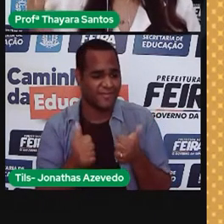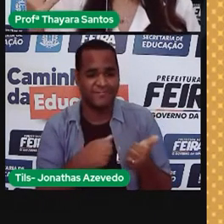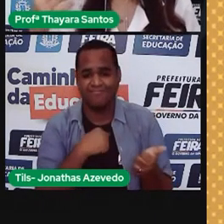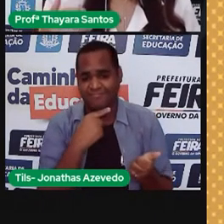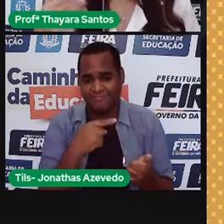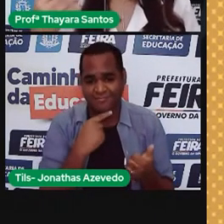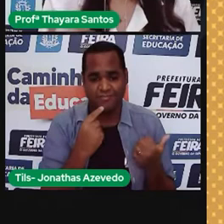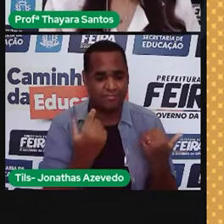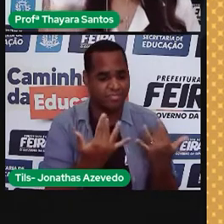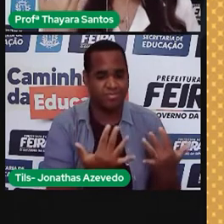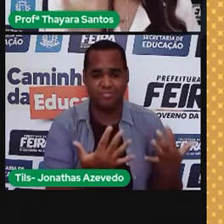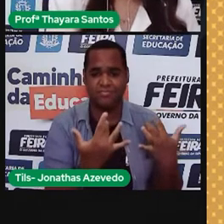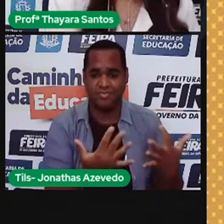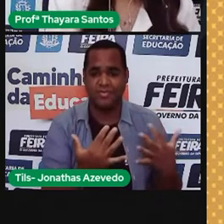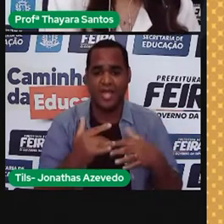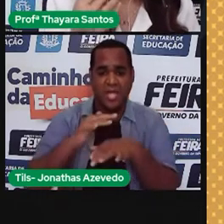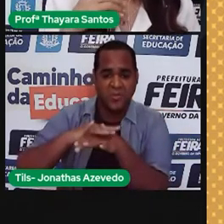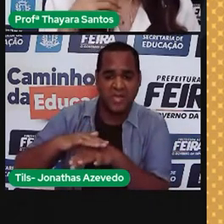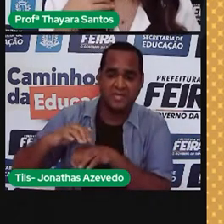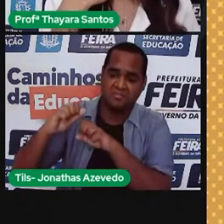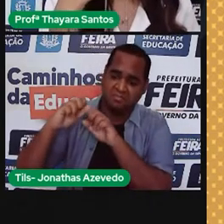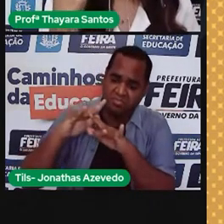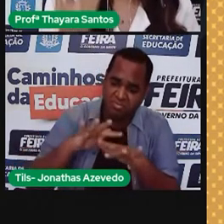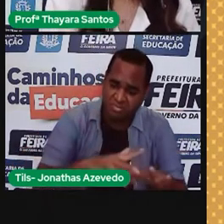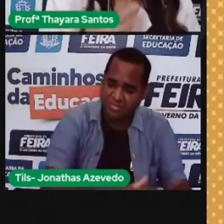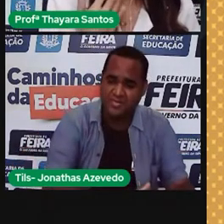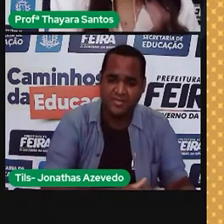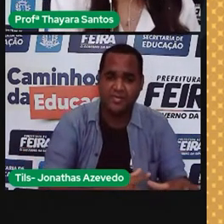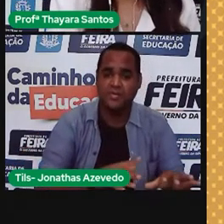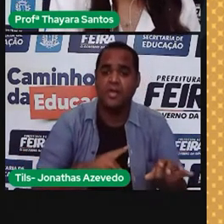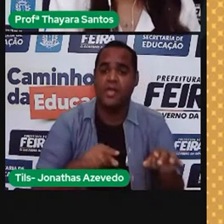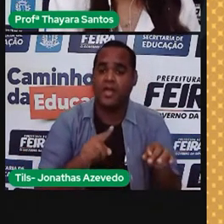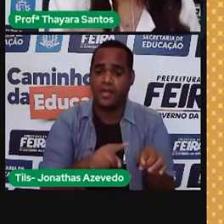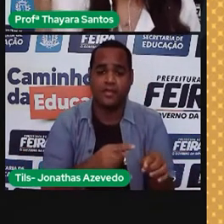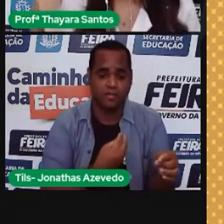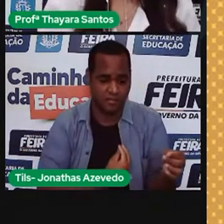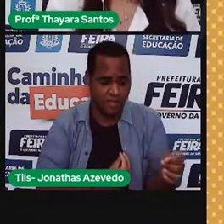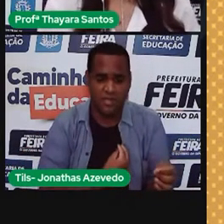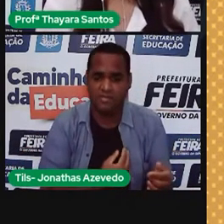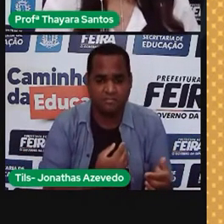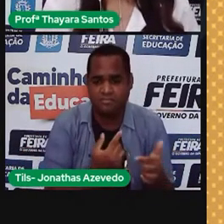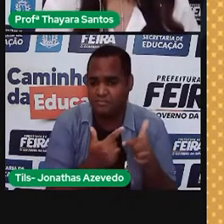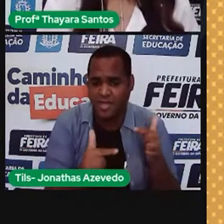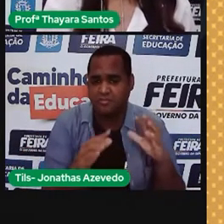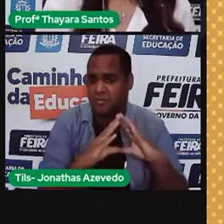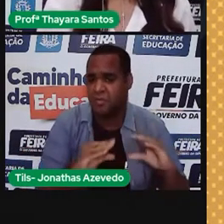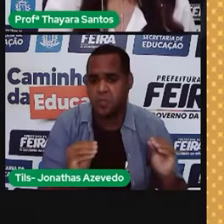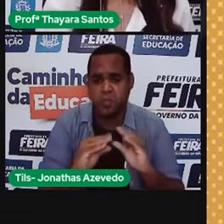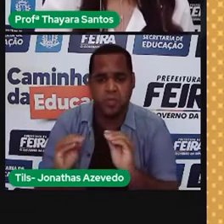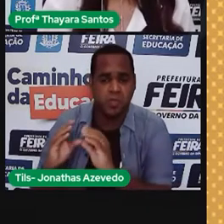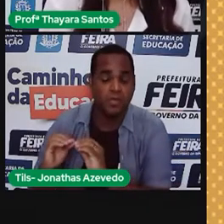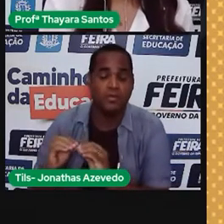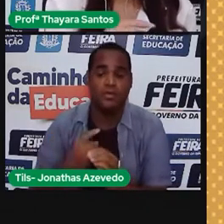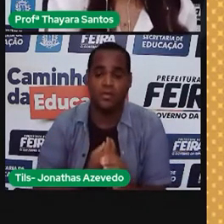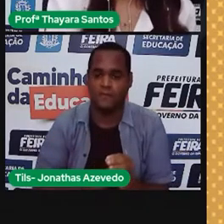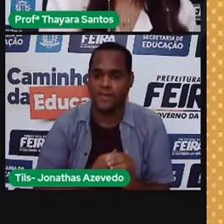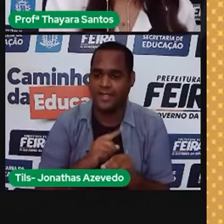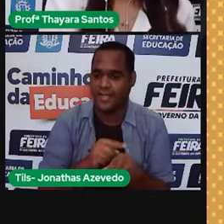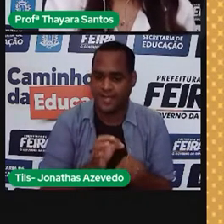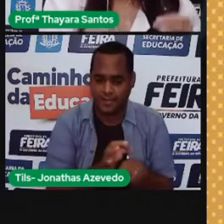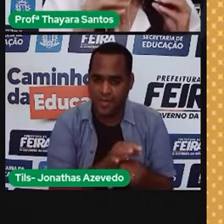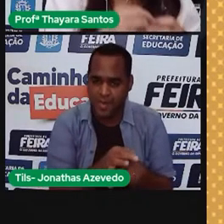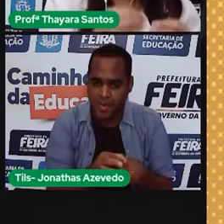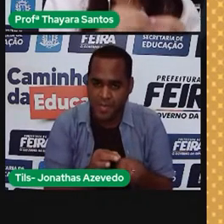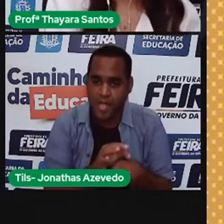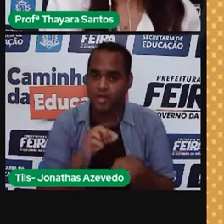disso, porque as pragas atacavam e aquelas plantas não sobreviviam. Só que eles observaram que existia uma bactéria que vivia no